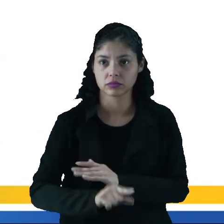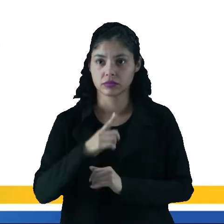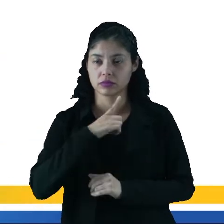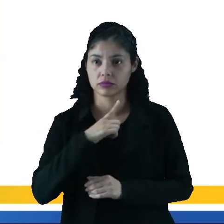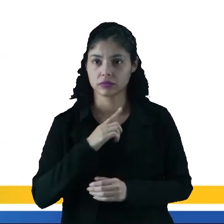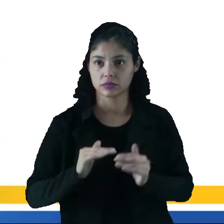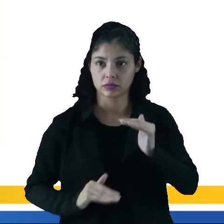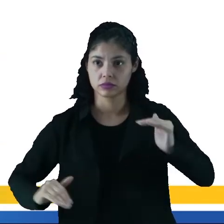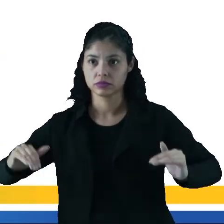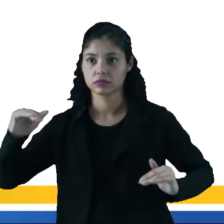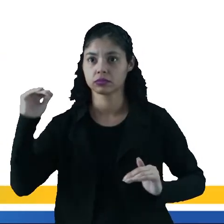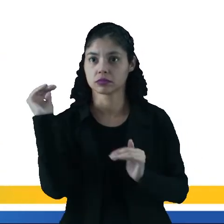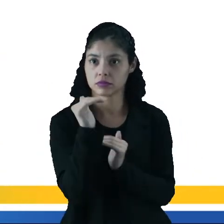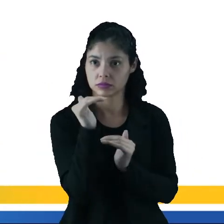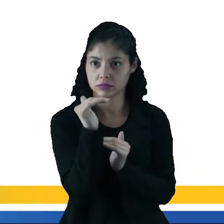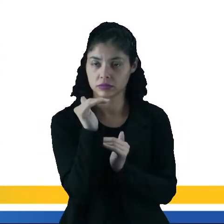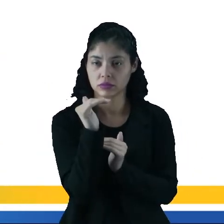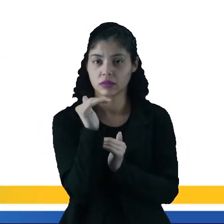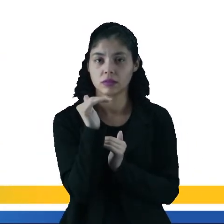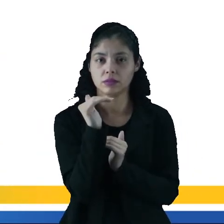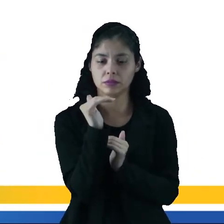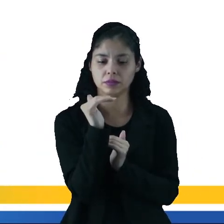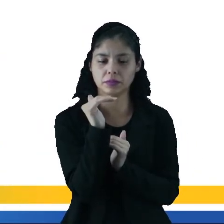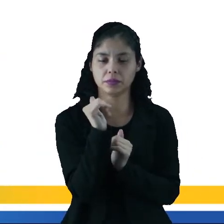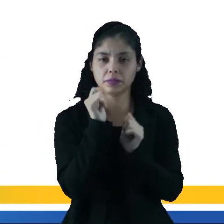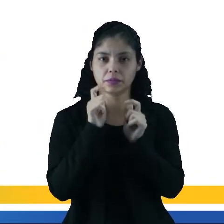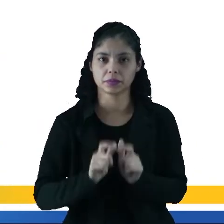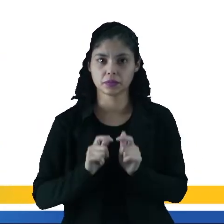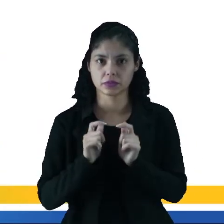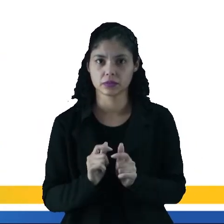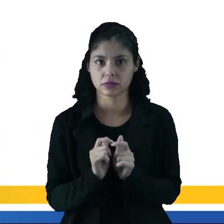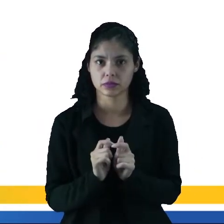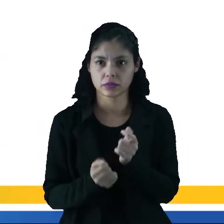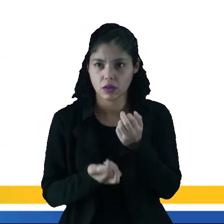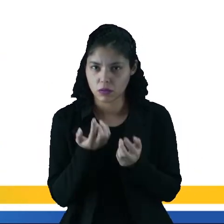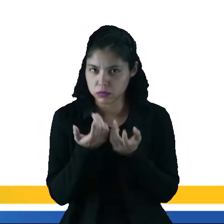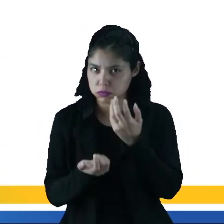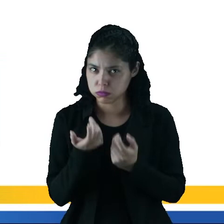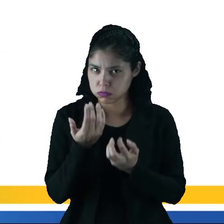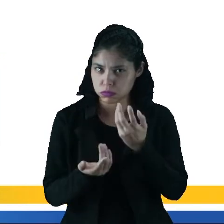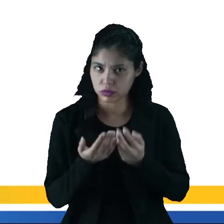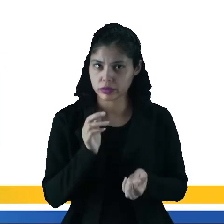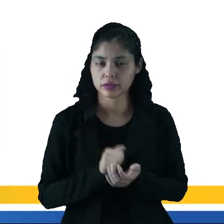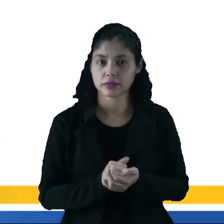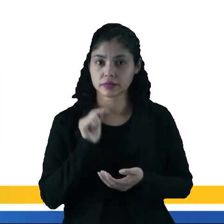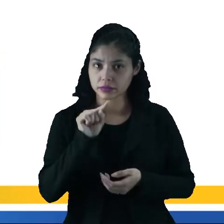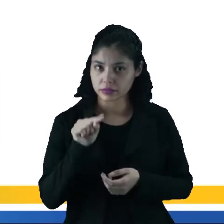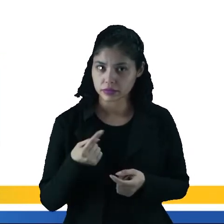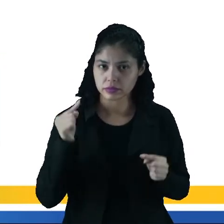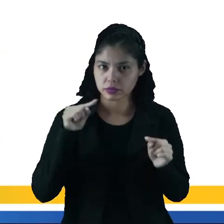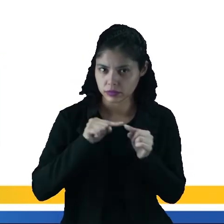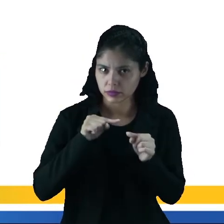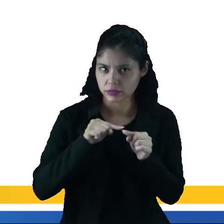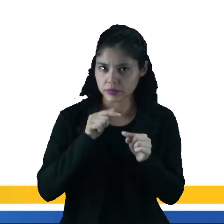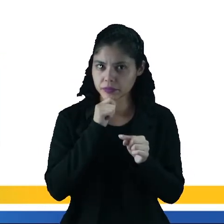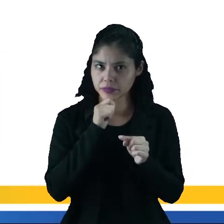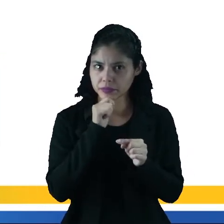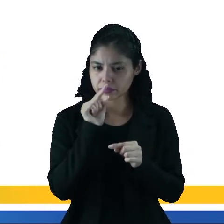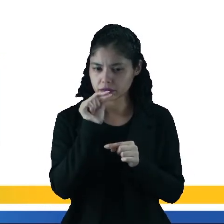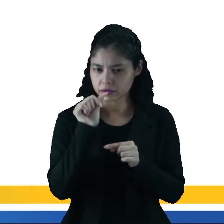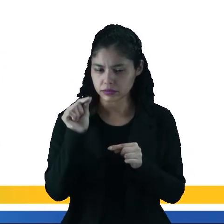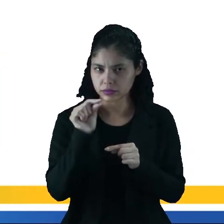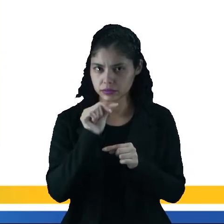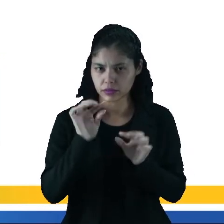terra vem à superfície, ou seja, aonde os vulcões estão mais próximos, aquilo ali que na crosta tem uma